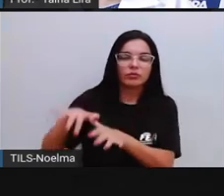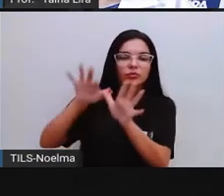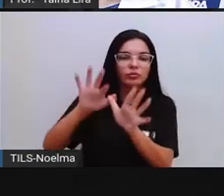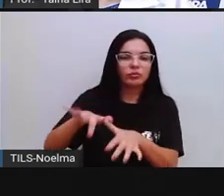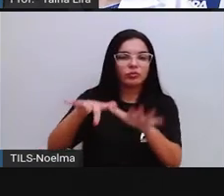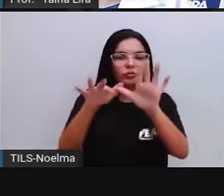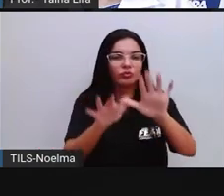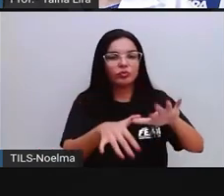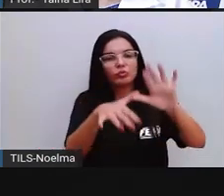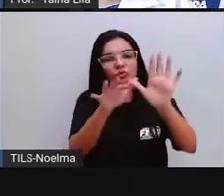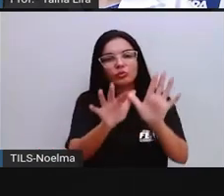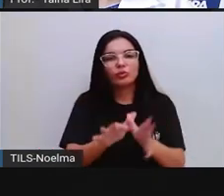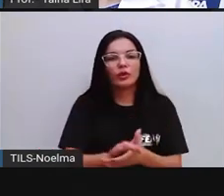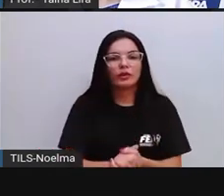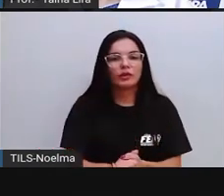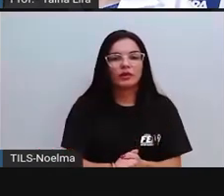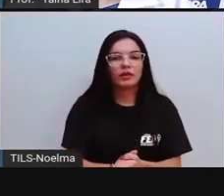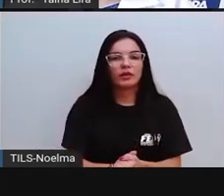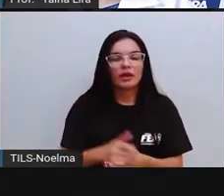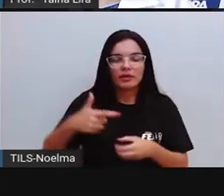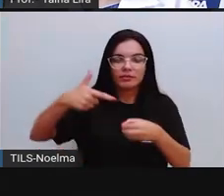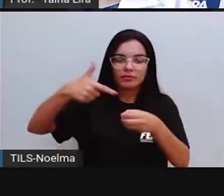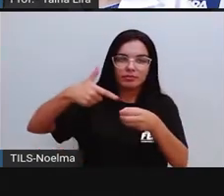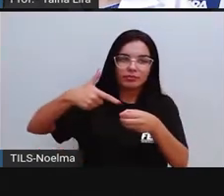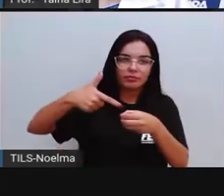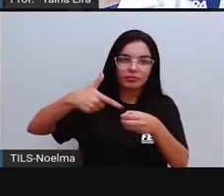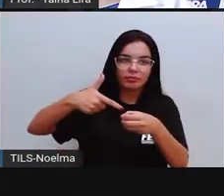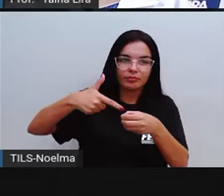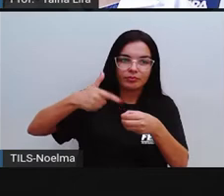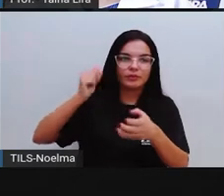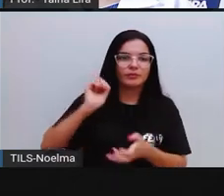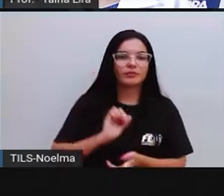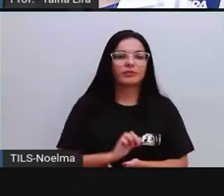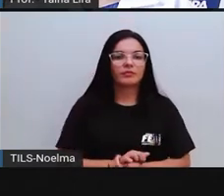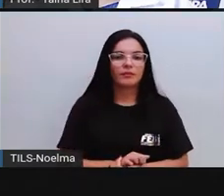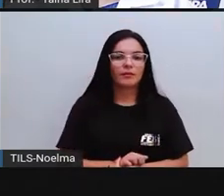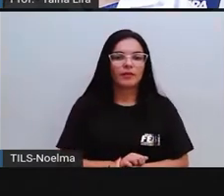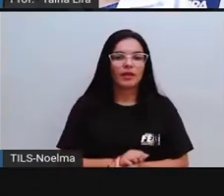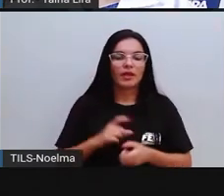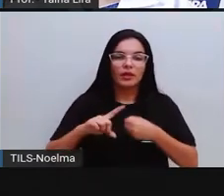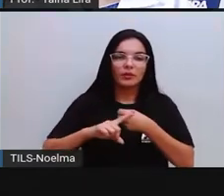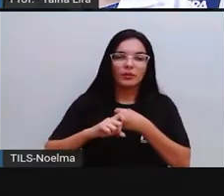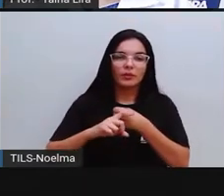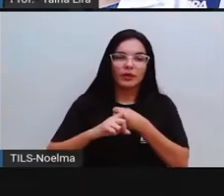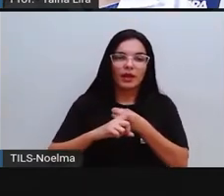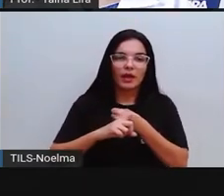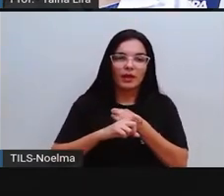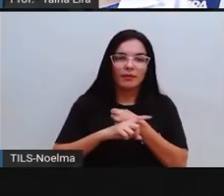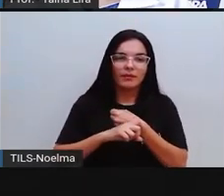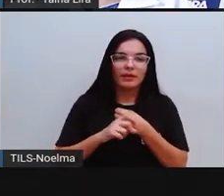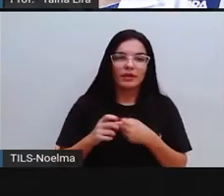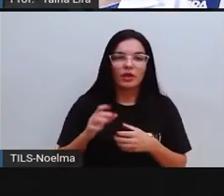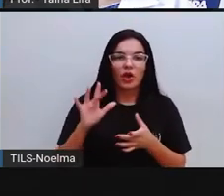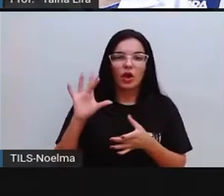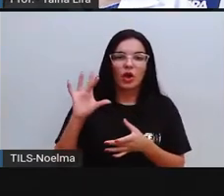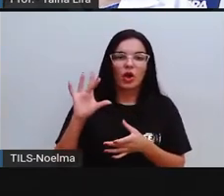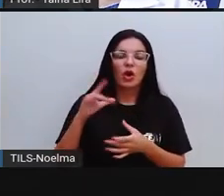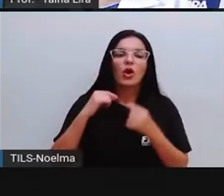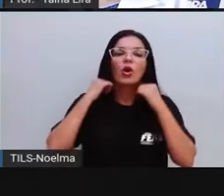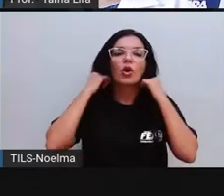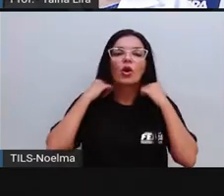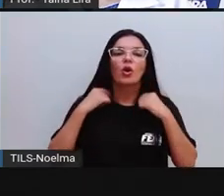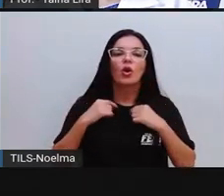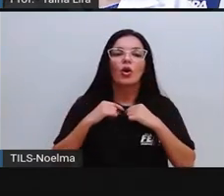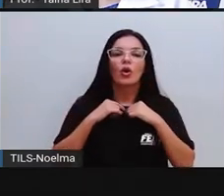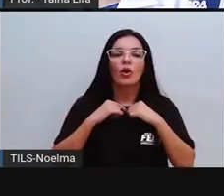GAIVOTA, GASOLINA, GOIÁBA, GOLA,